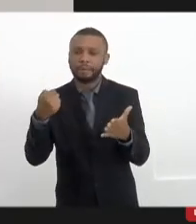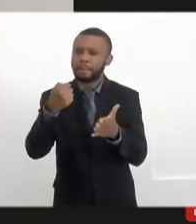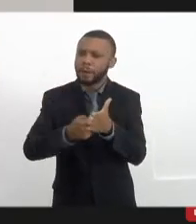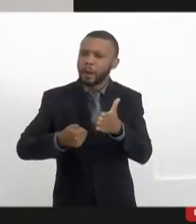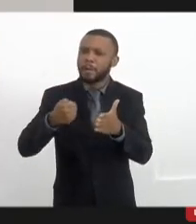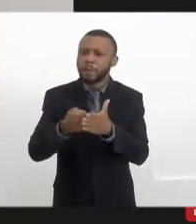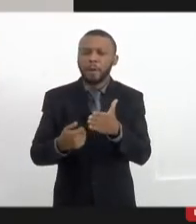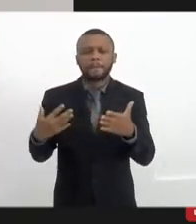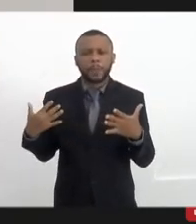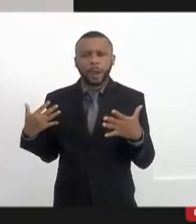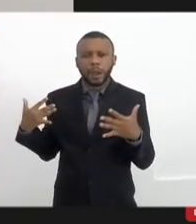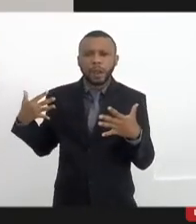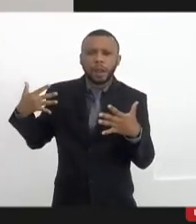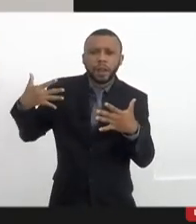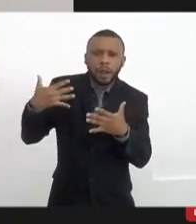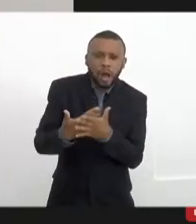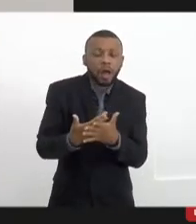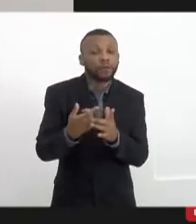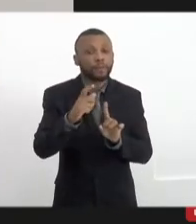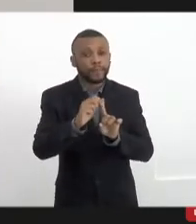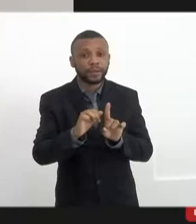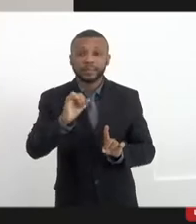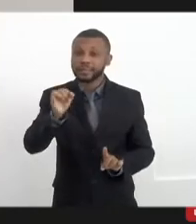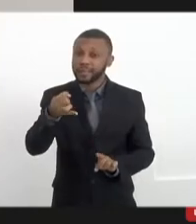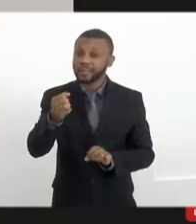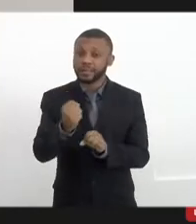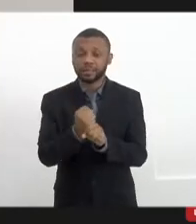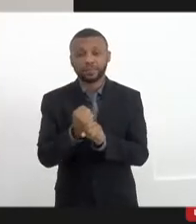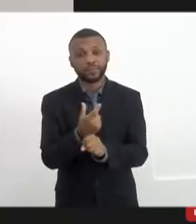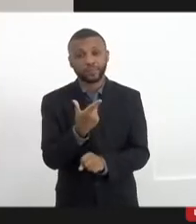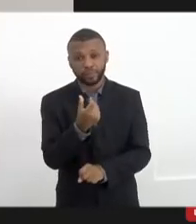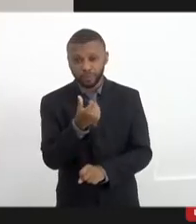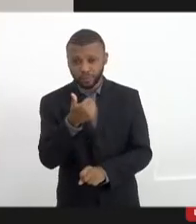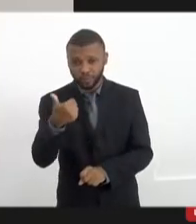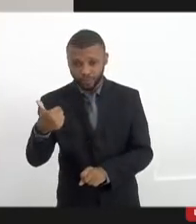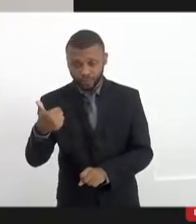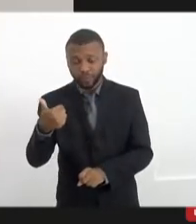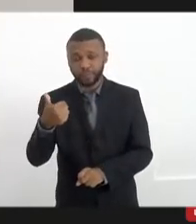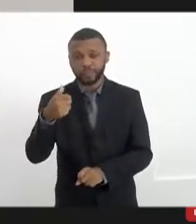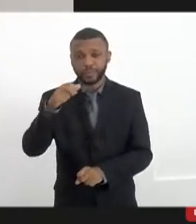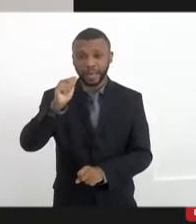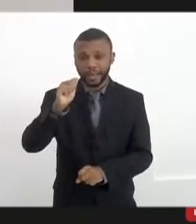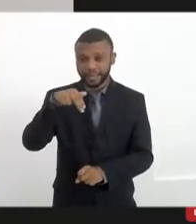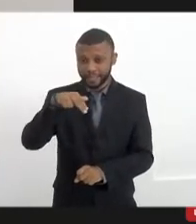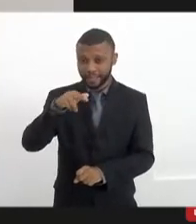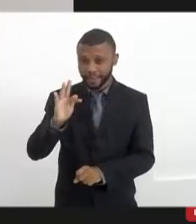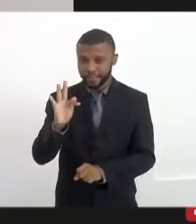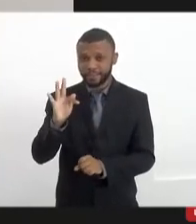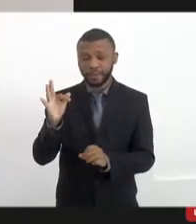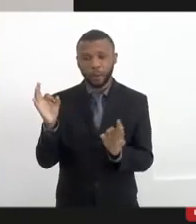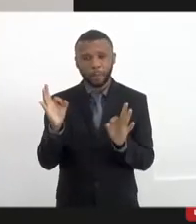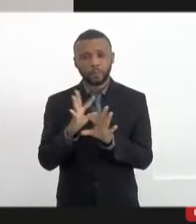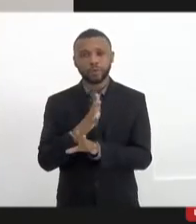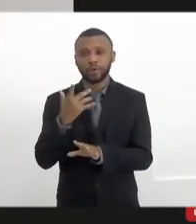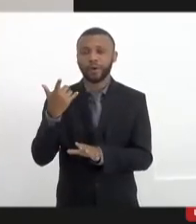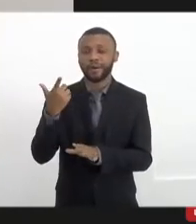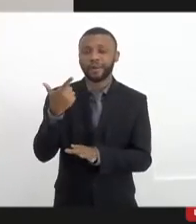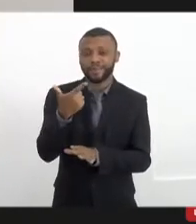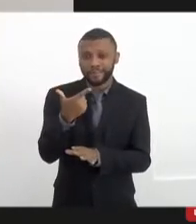tempo. Em janeiro de 2021, a Agência de Notícias da Favela completou 20 anos de atuação.